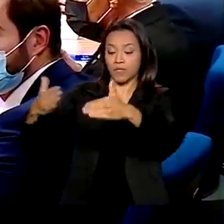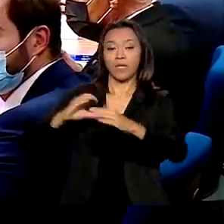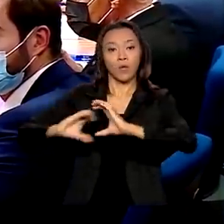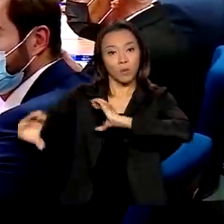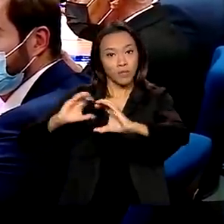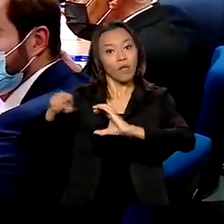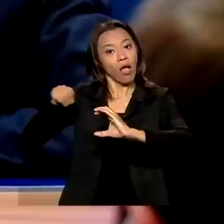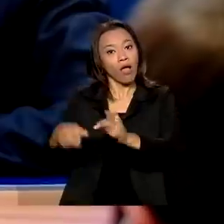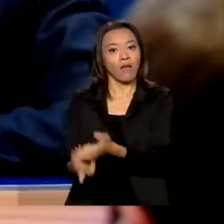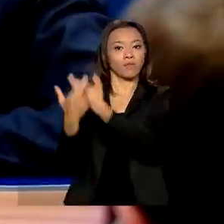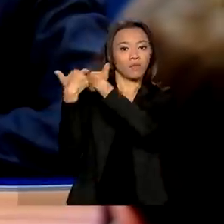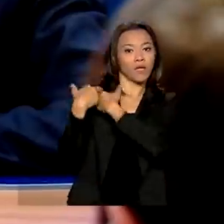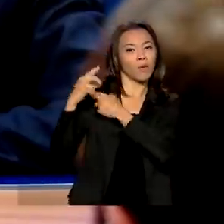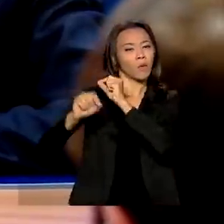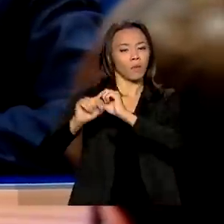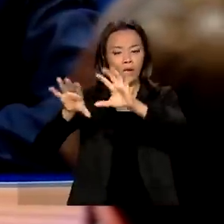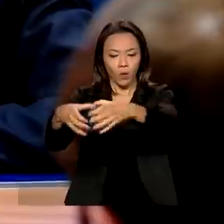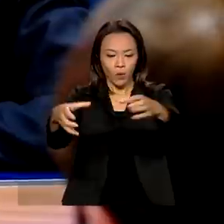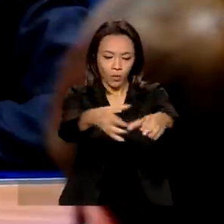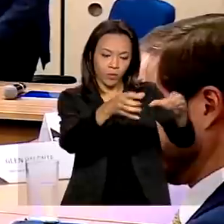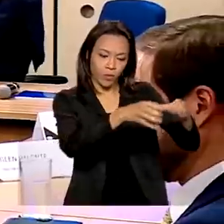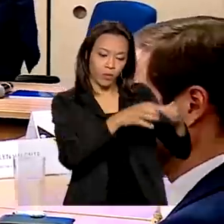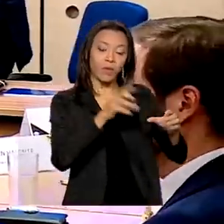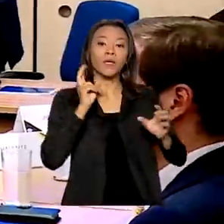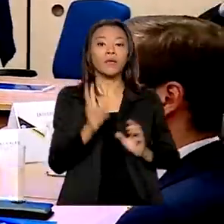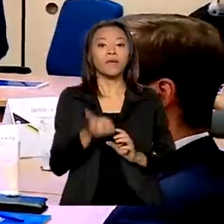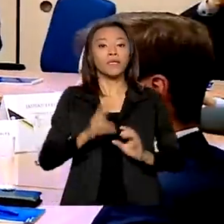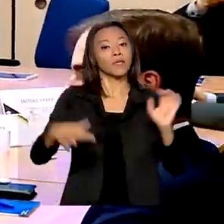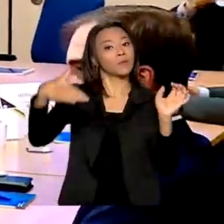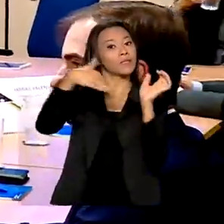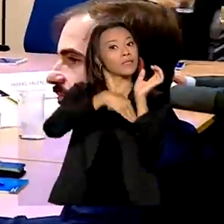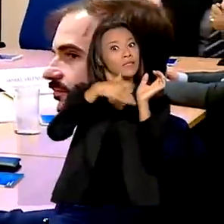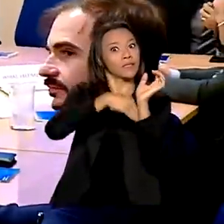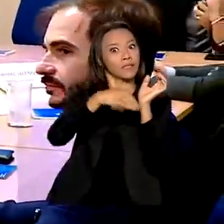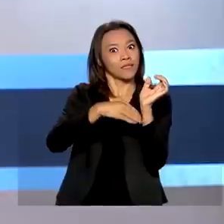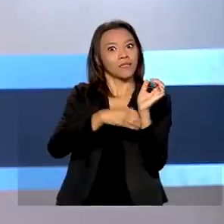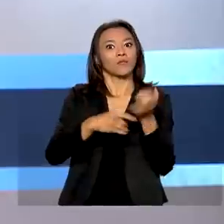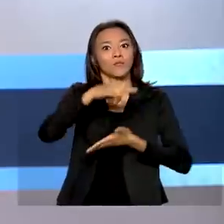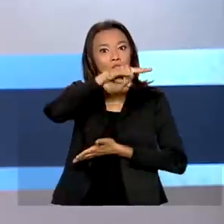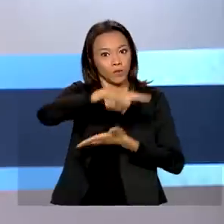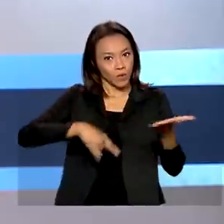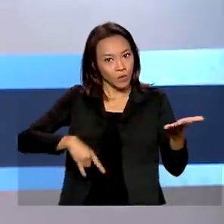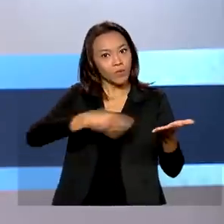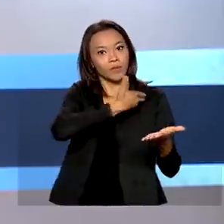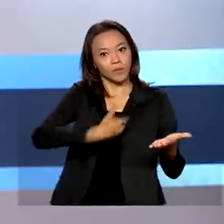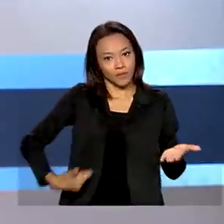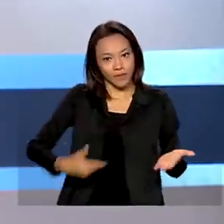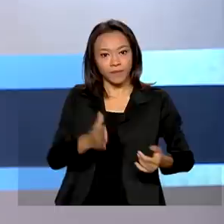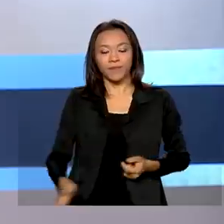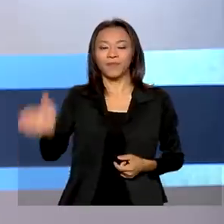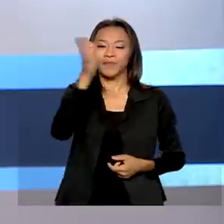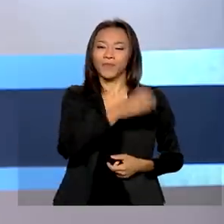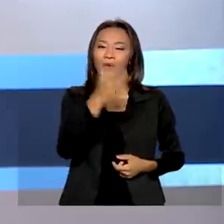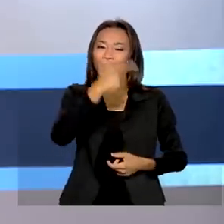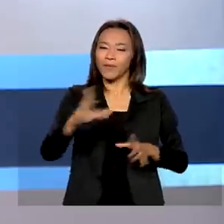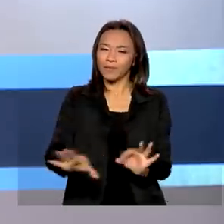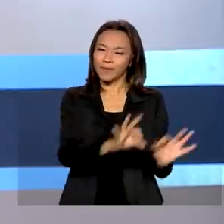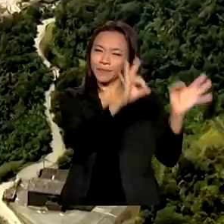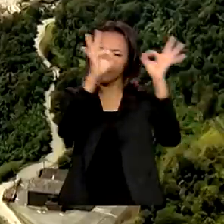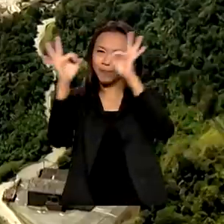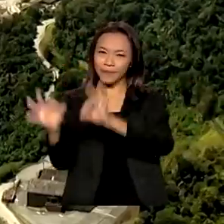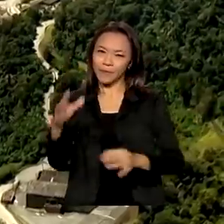habilitado para classificar e manter o segilo de documentos públicos. Na série, o futuro da energia,